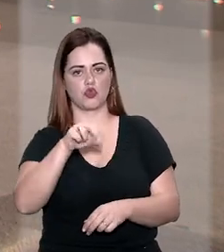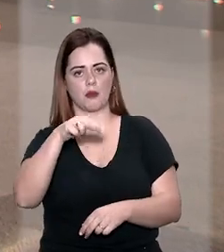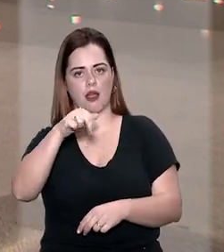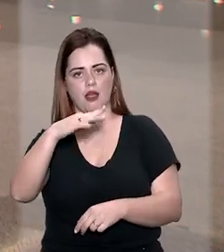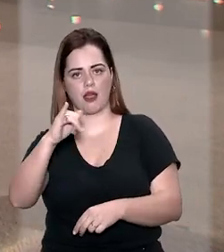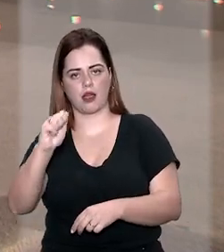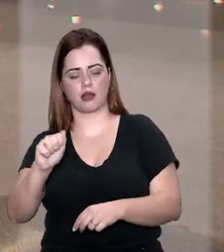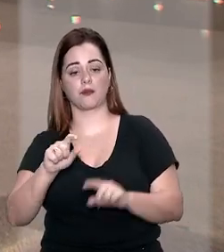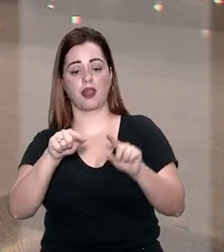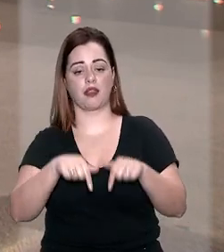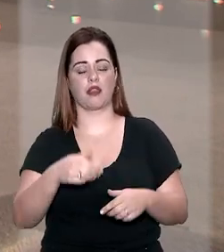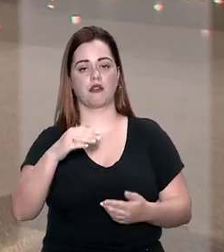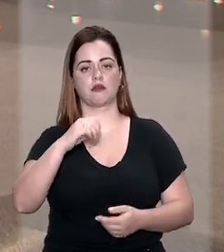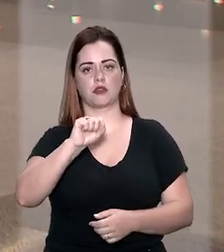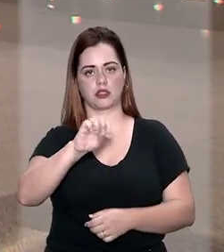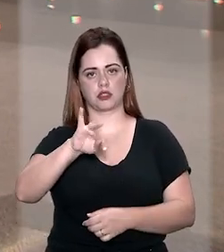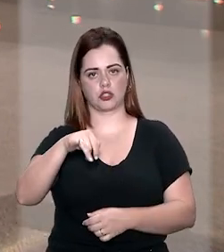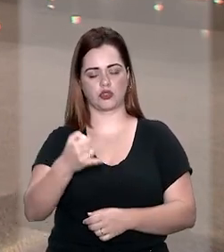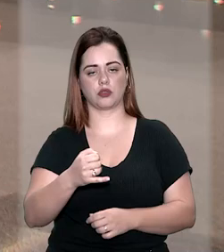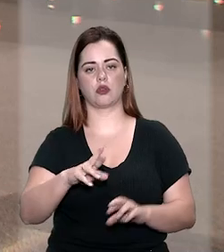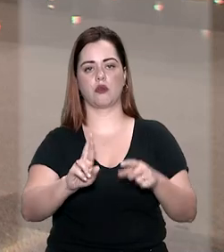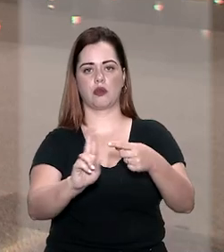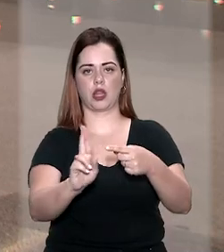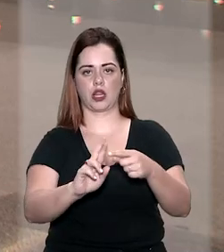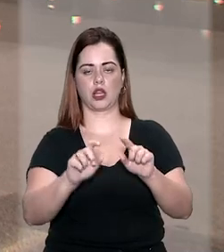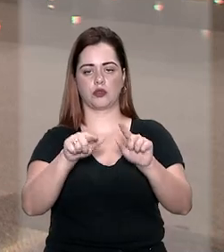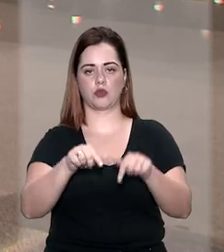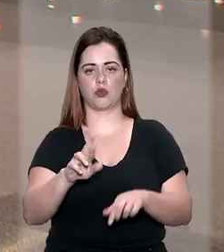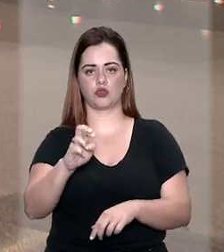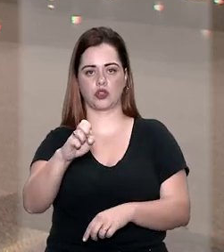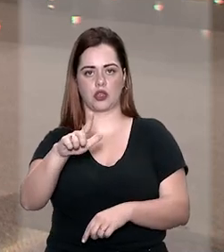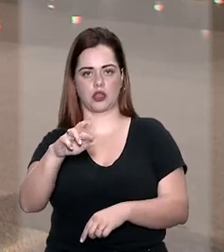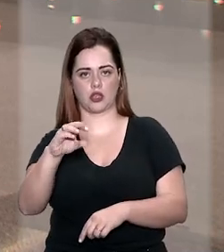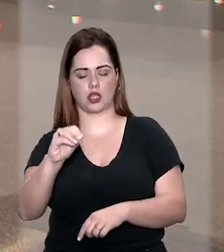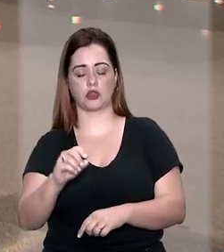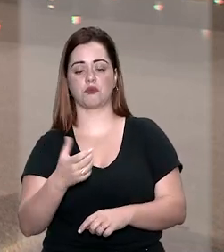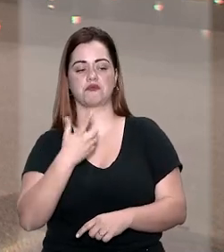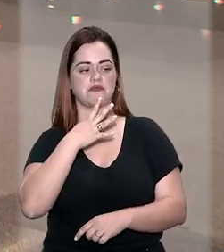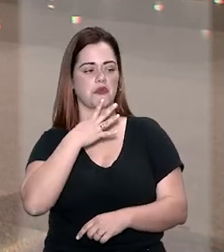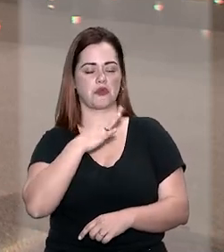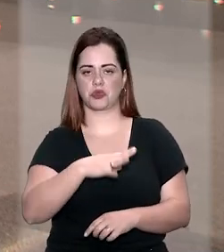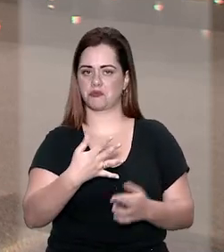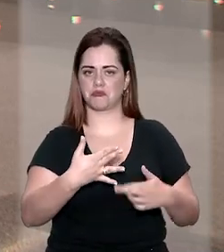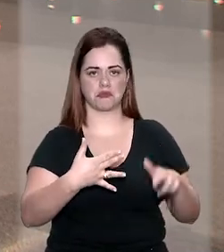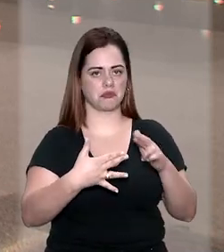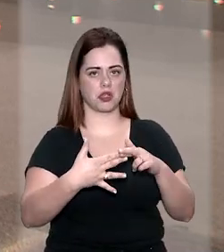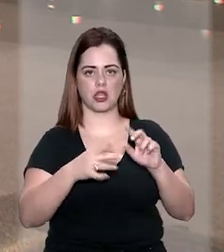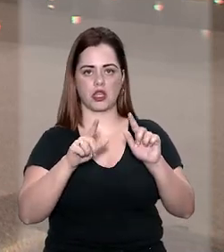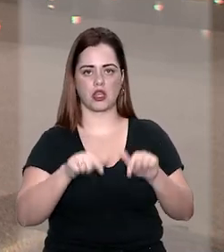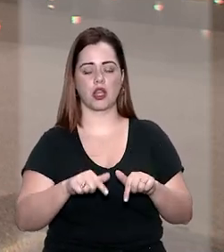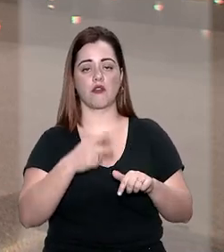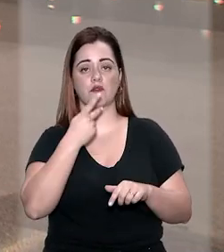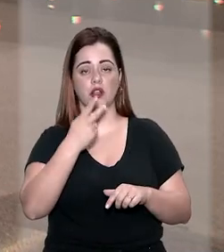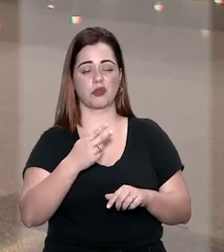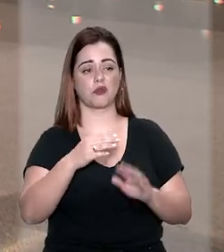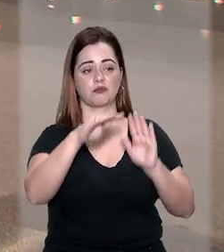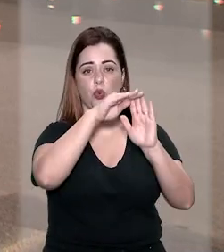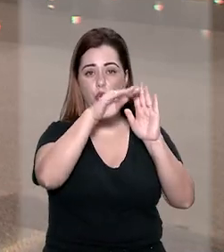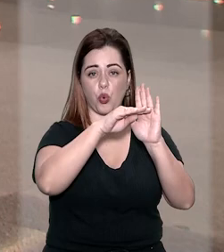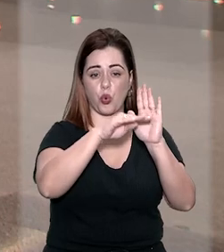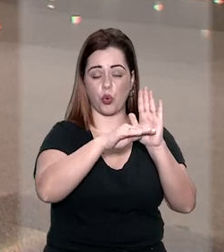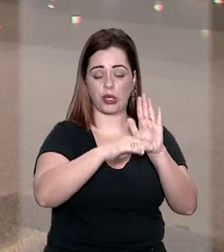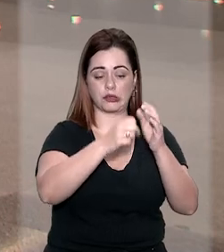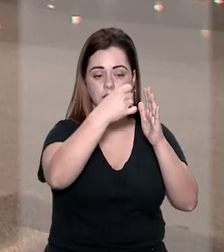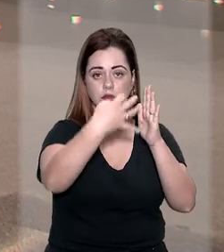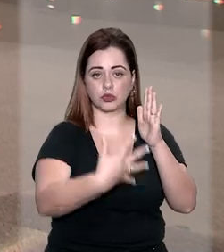sumária. Aqui no STJ, o relator ministro Rogério Schietti Cruz não conheceu do recurso especial e citou uma série de